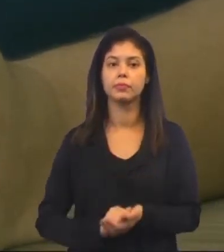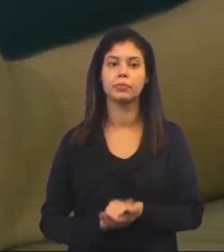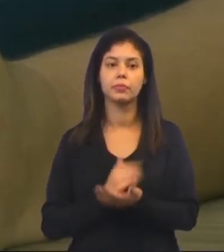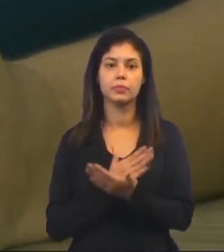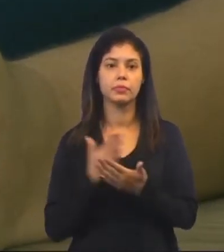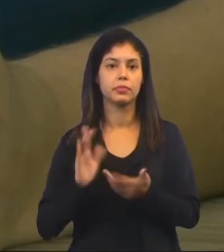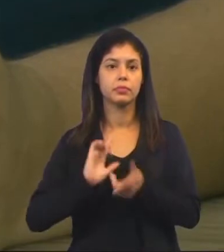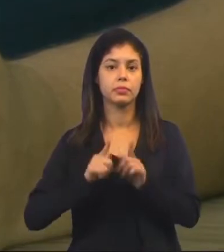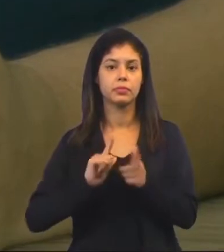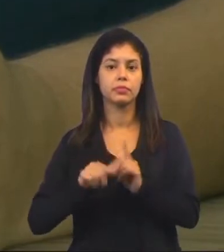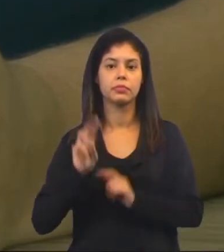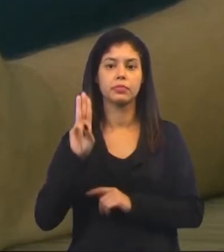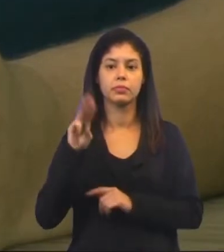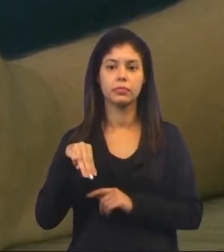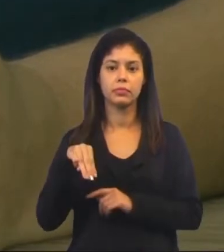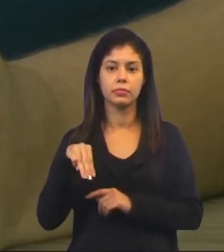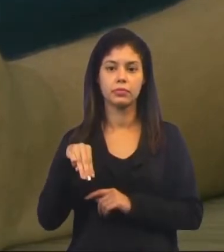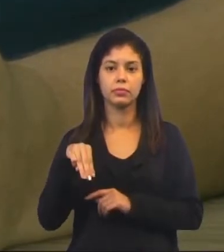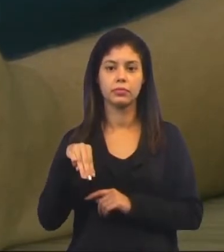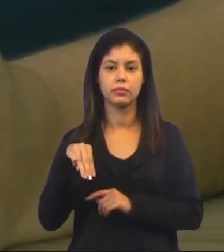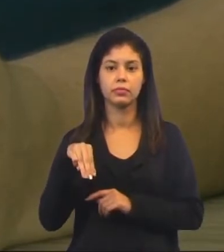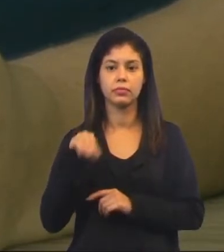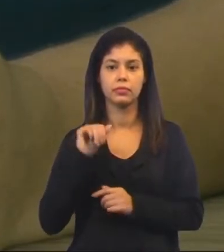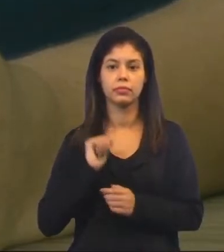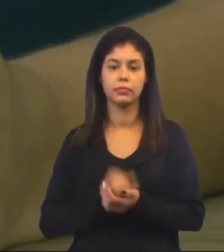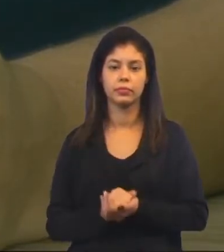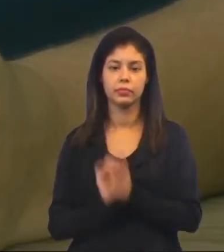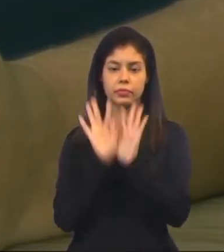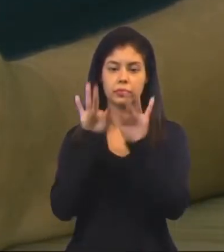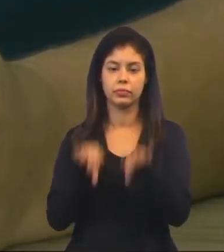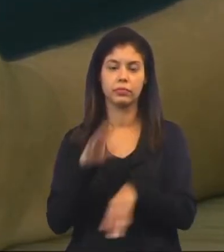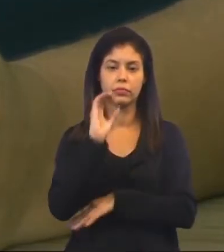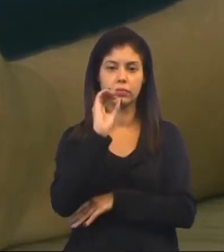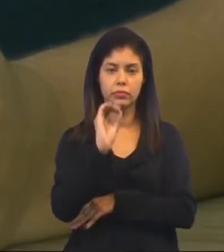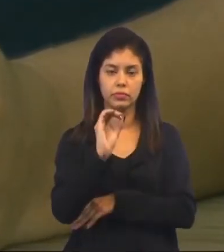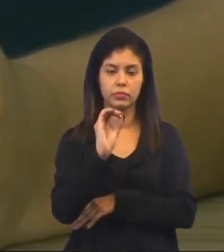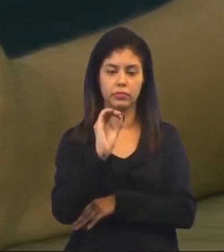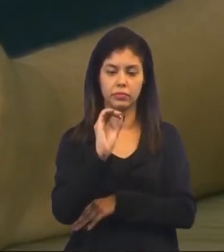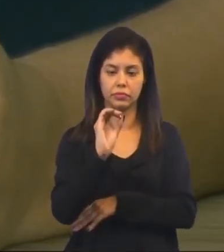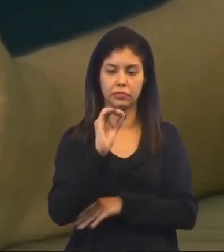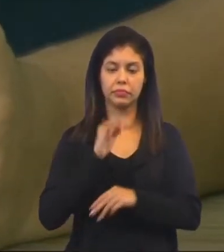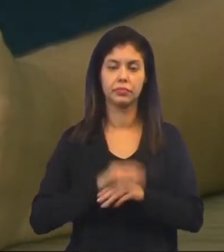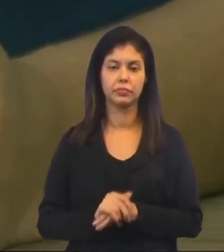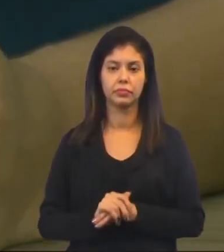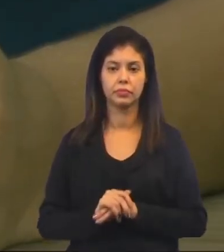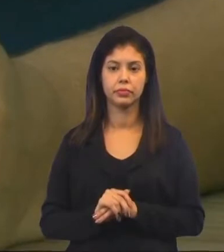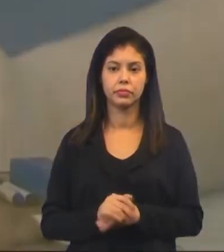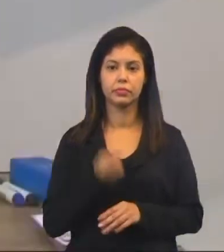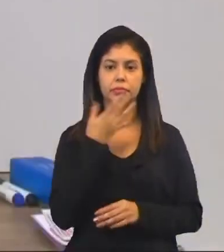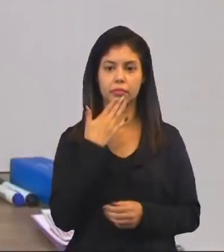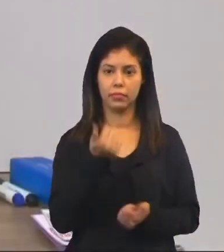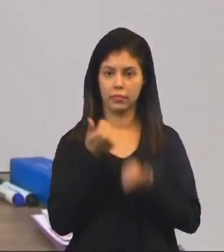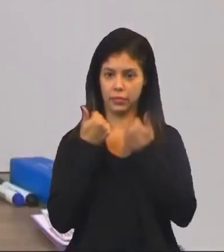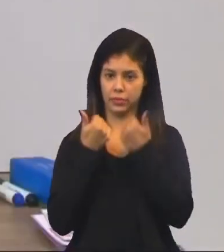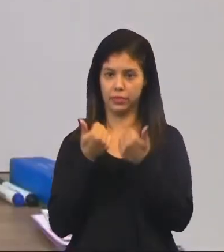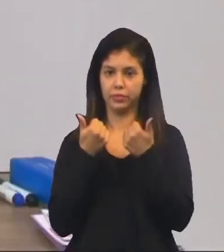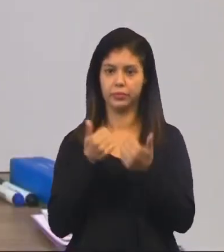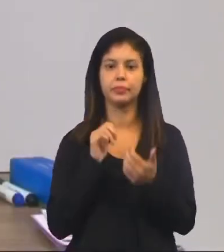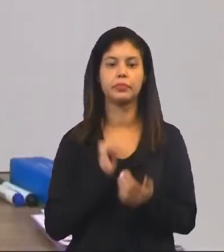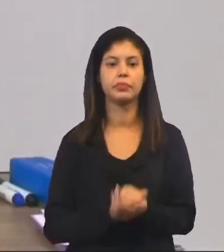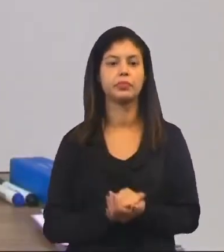a letra A, M, o M de Márcia. E termina com a letra O. Muito bem.